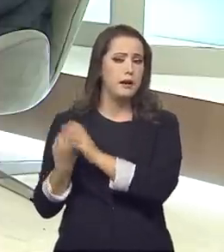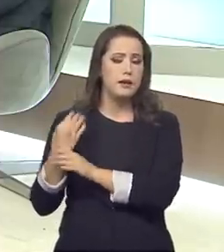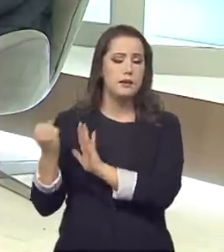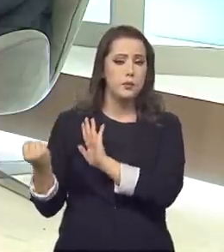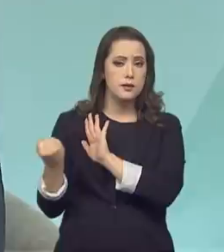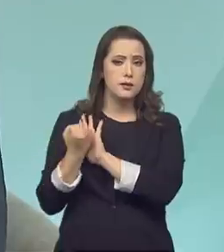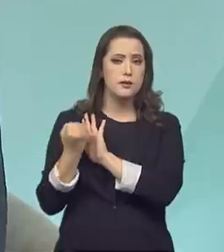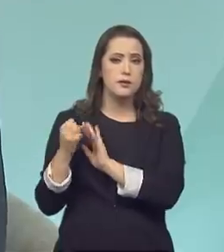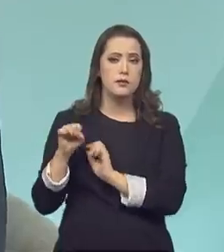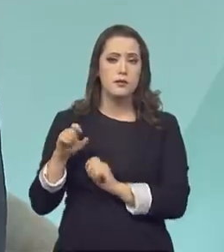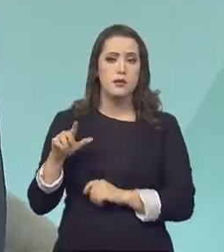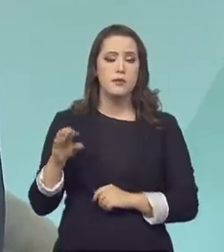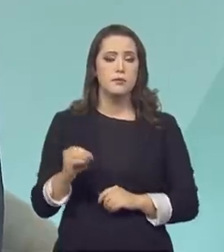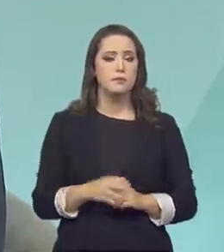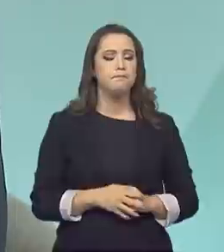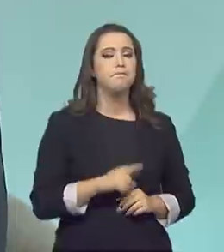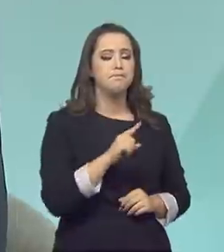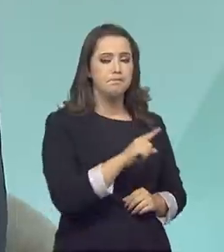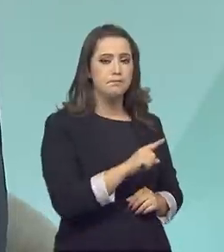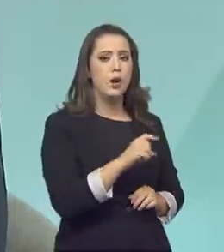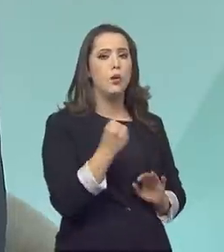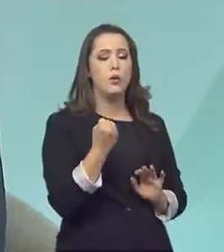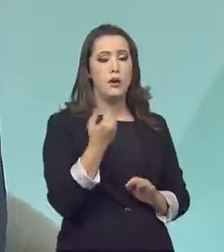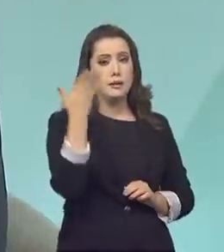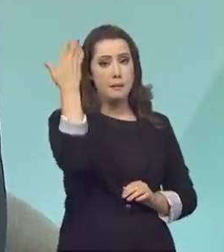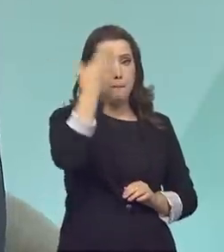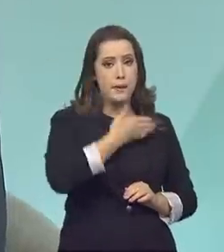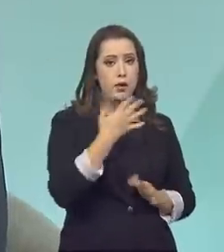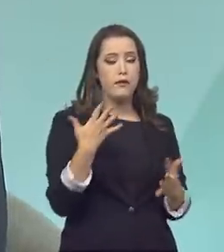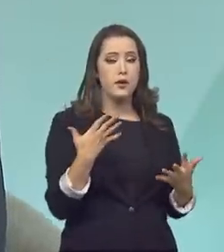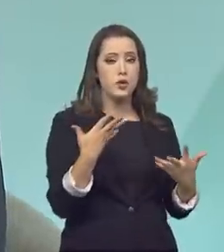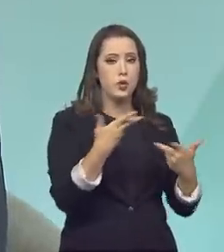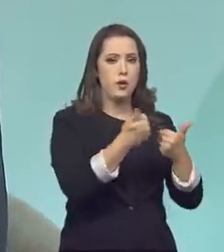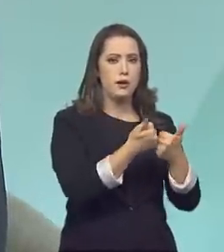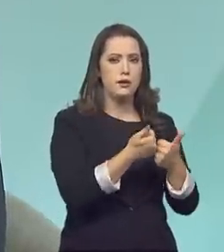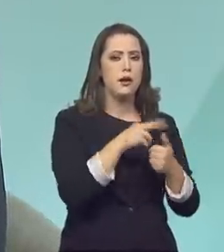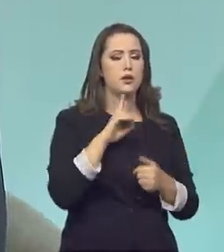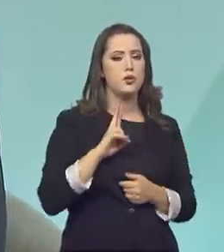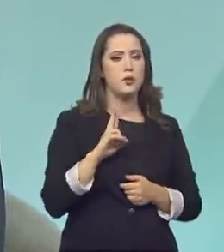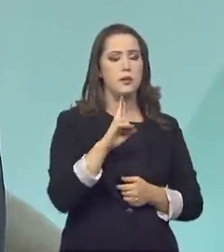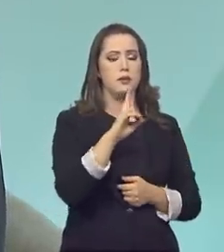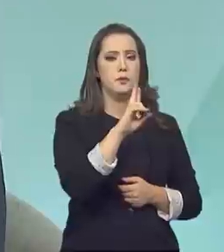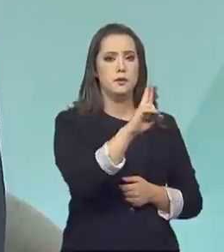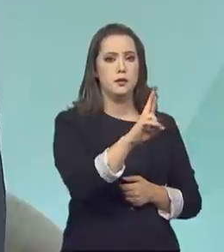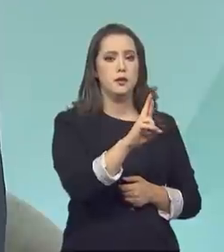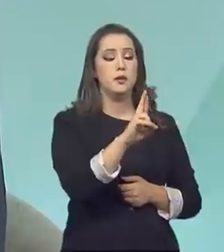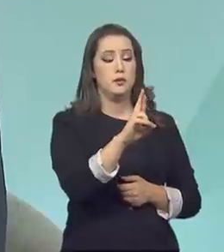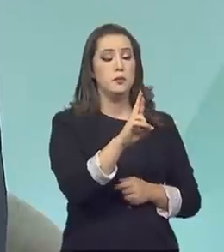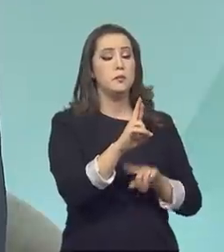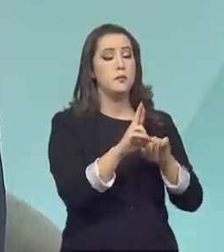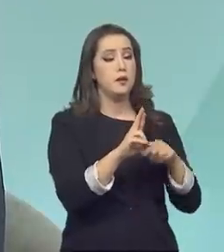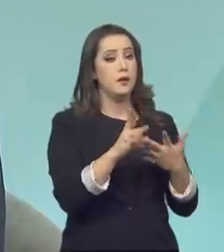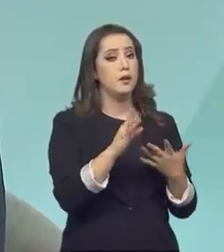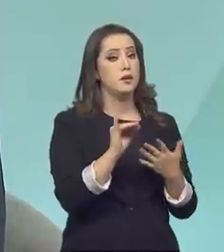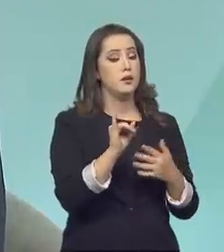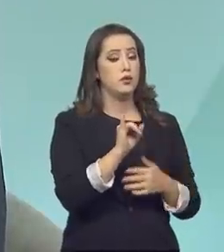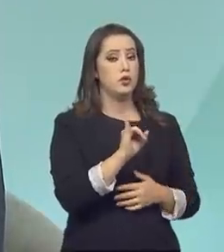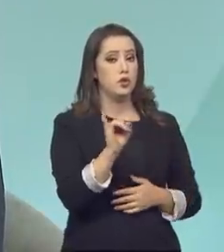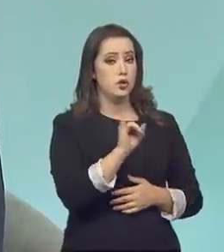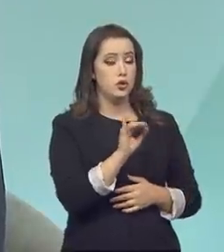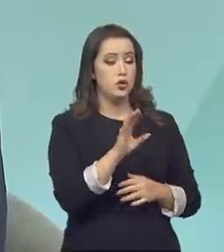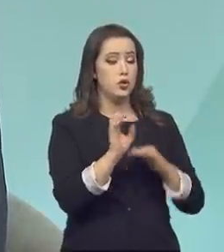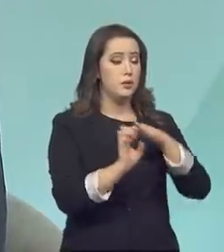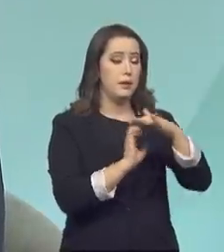emitido? Então, a certificação é uma responsabilidade dos organismos de avaliação da conformidade. Que são organizações privadas,